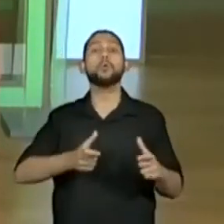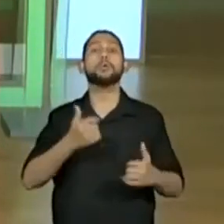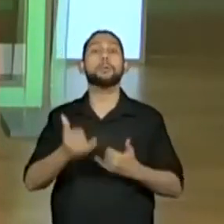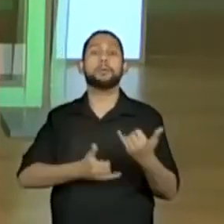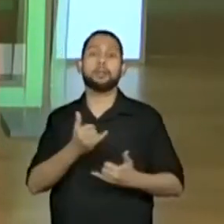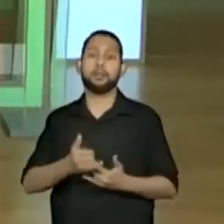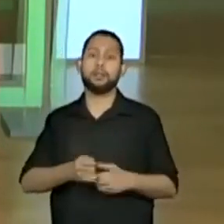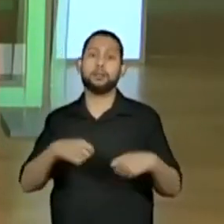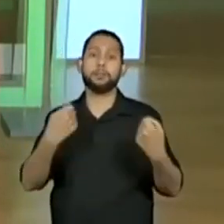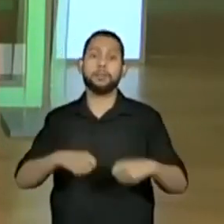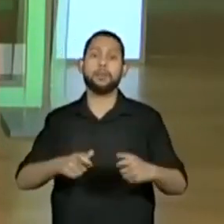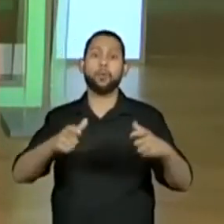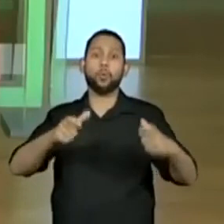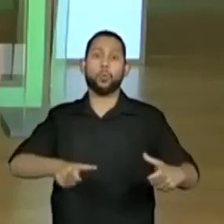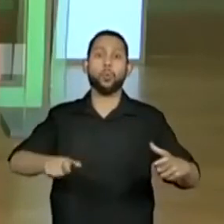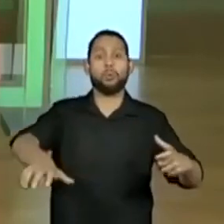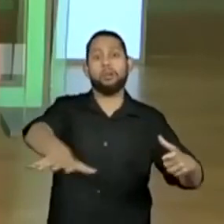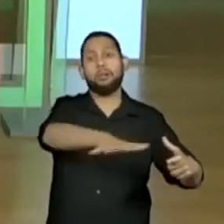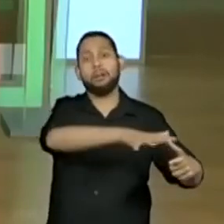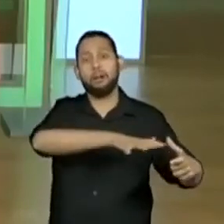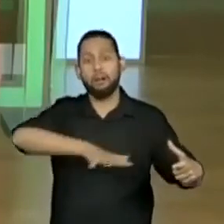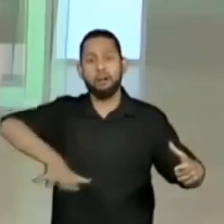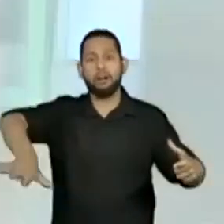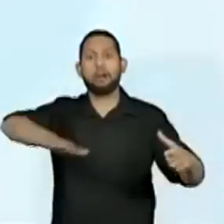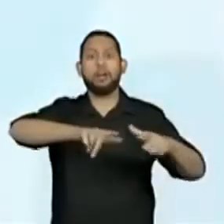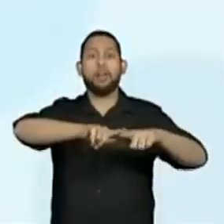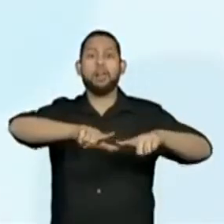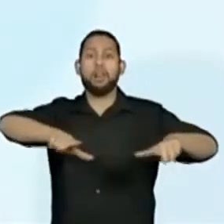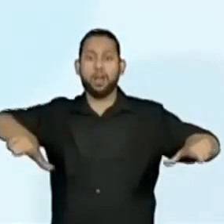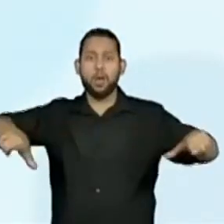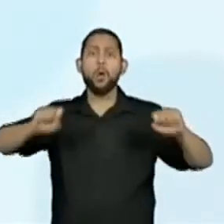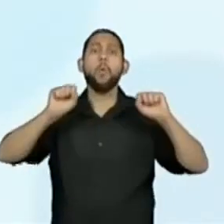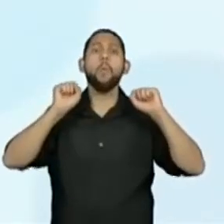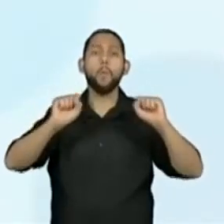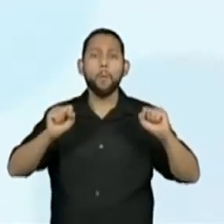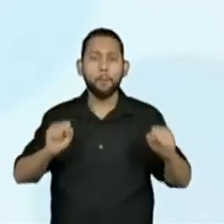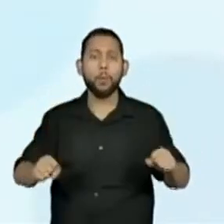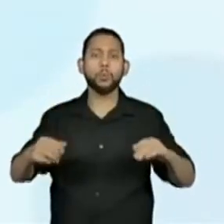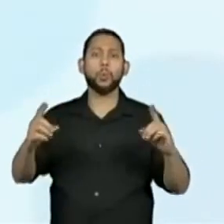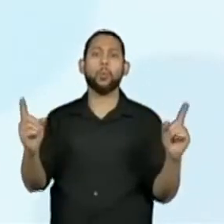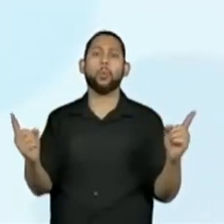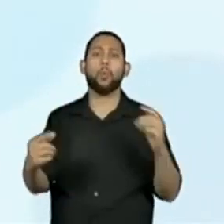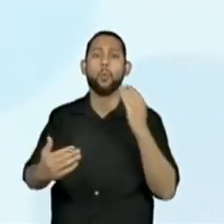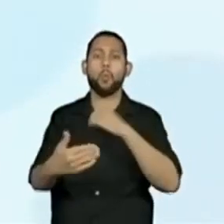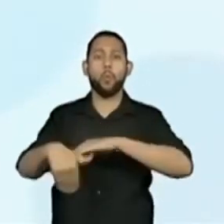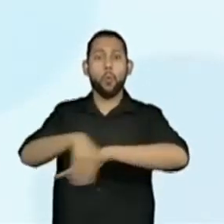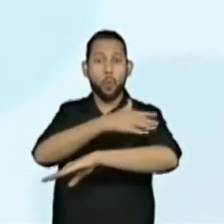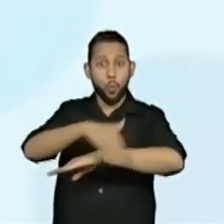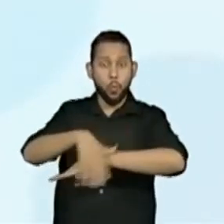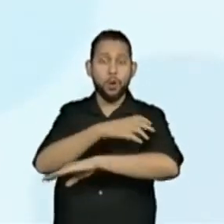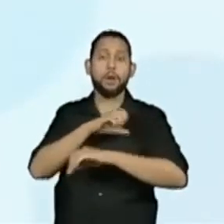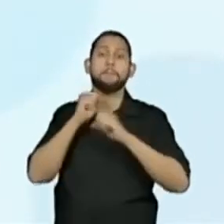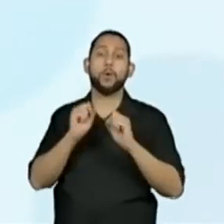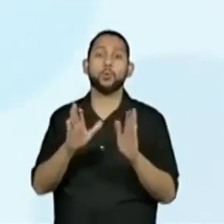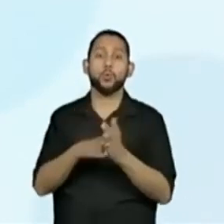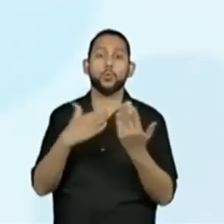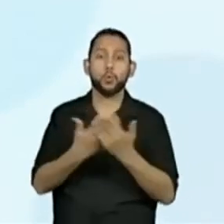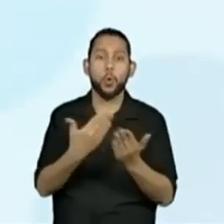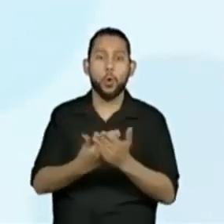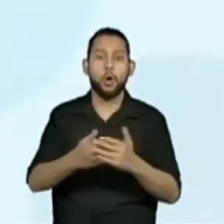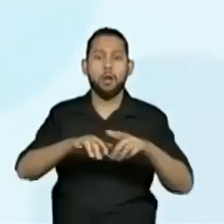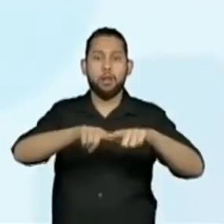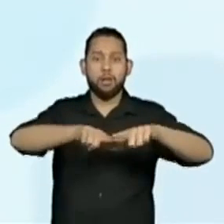Área livre pode ser um pátio ou uma quadra da escola. Na nossa época, né, professora, a gente tinha a oportunidade de